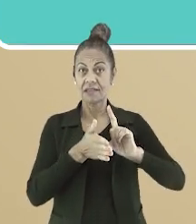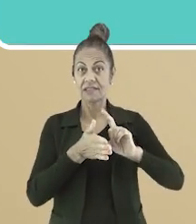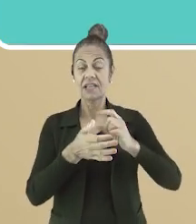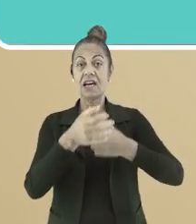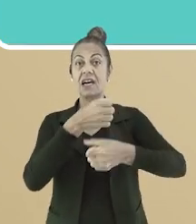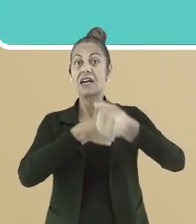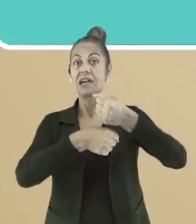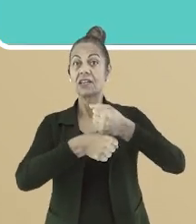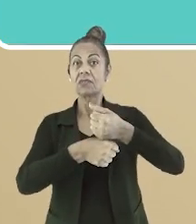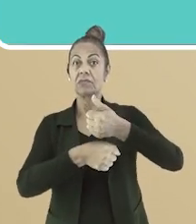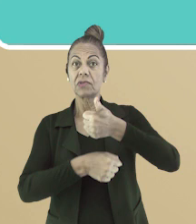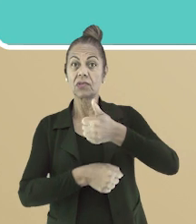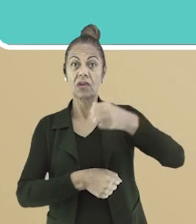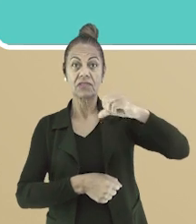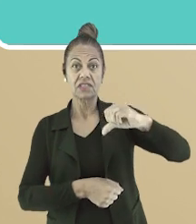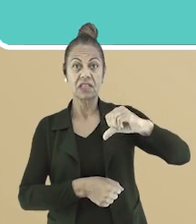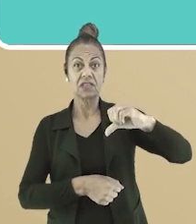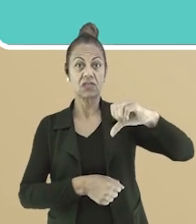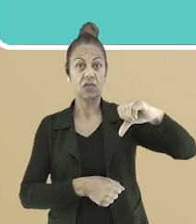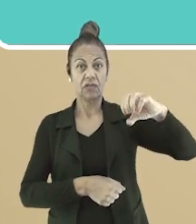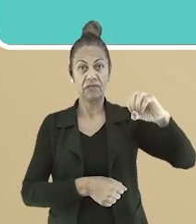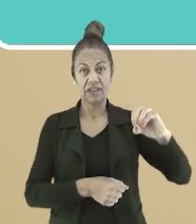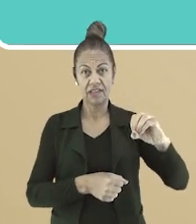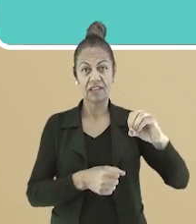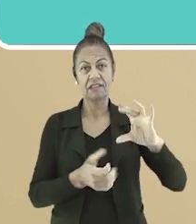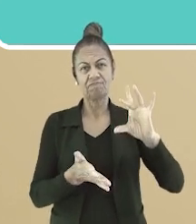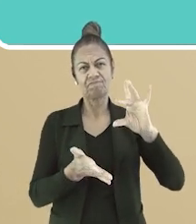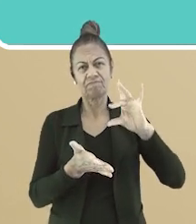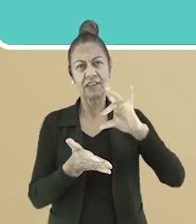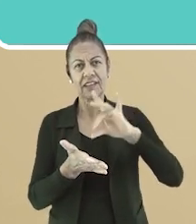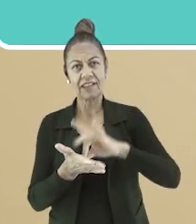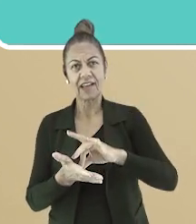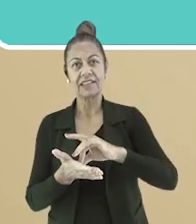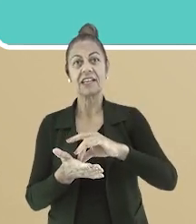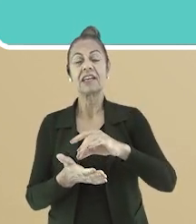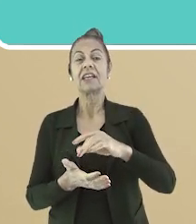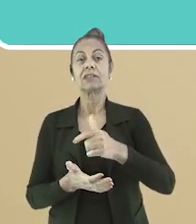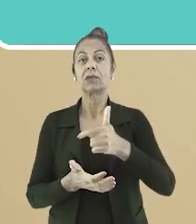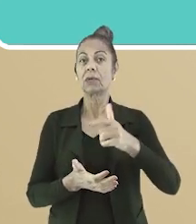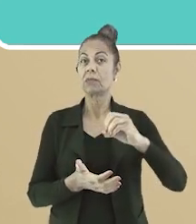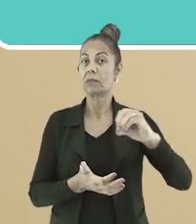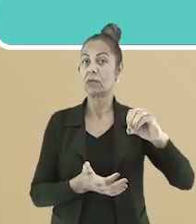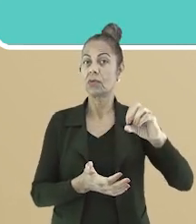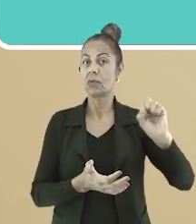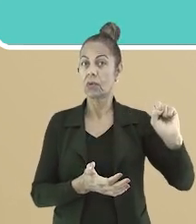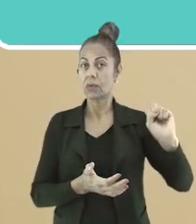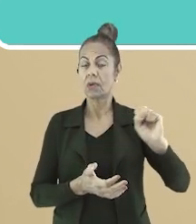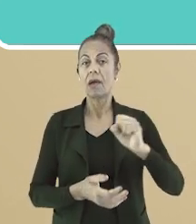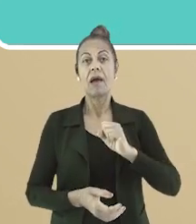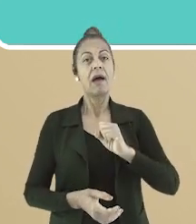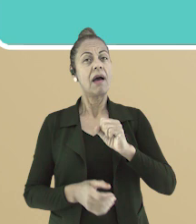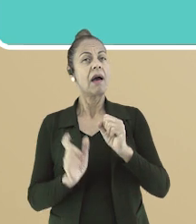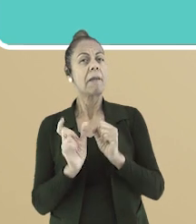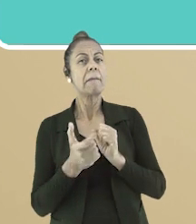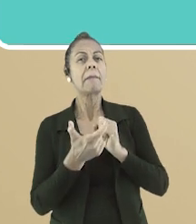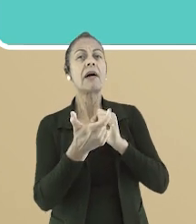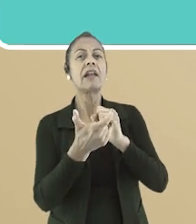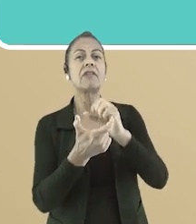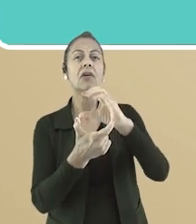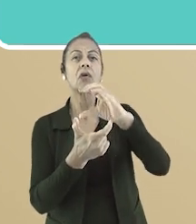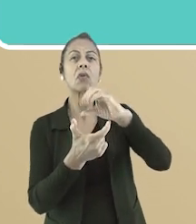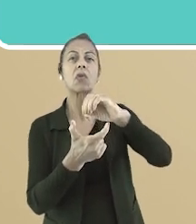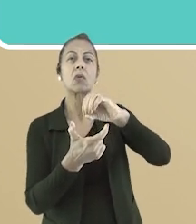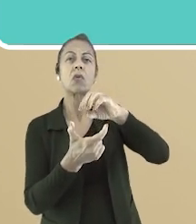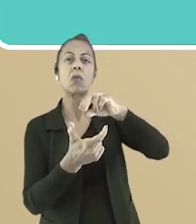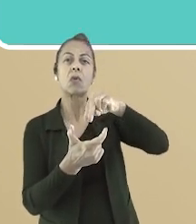assinado em 1990, entrando em vigor em 2008, no Brasil, a palavra contato, em Portugal, se escrevia